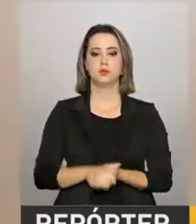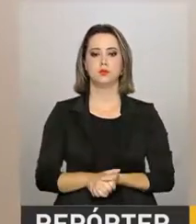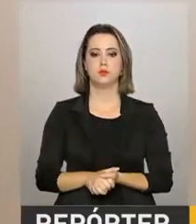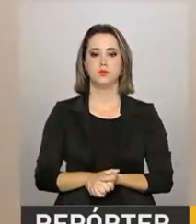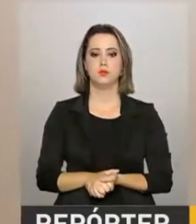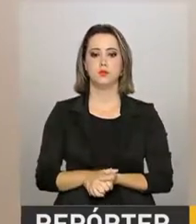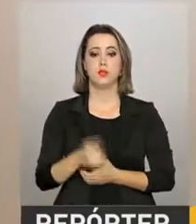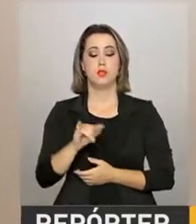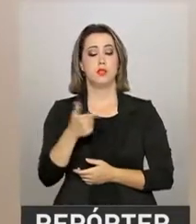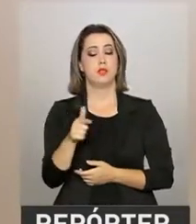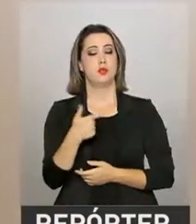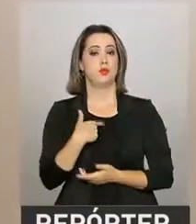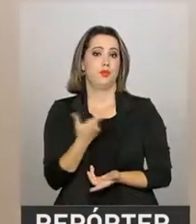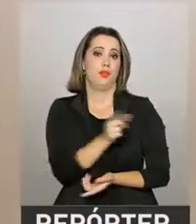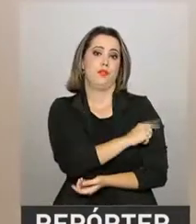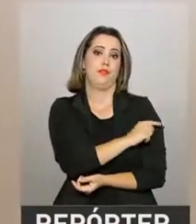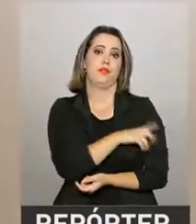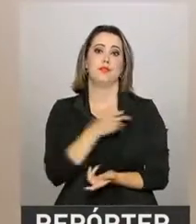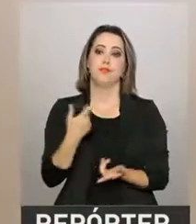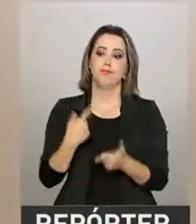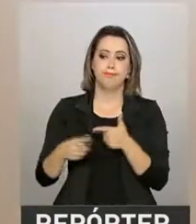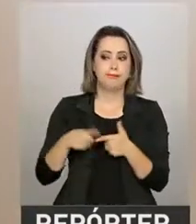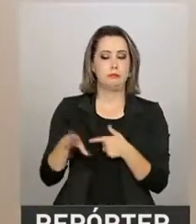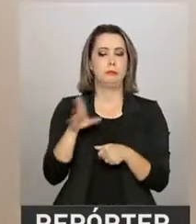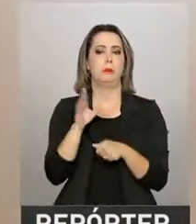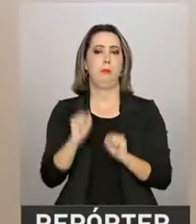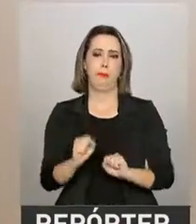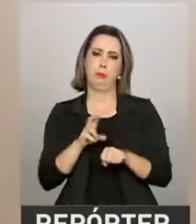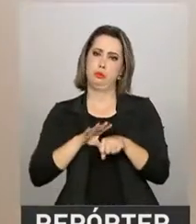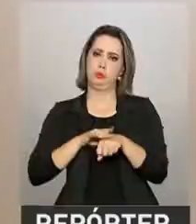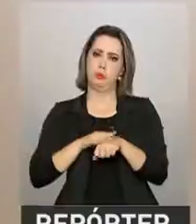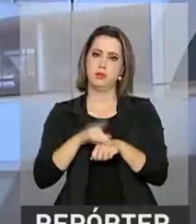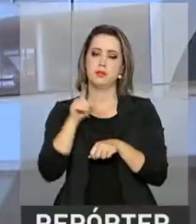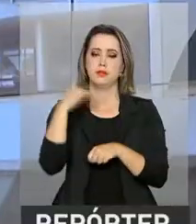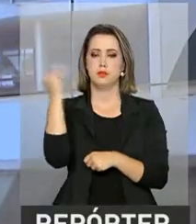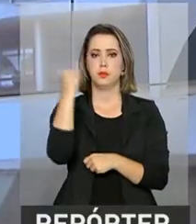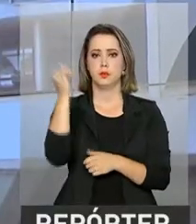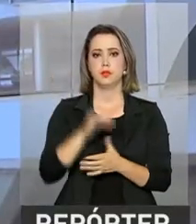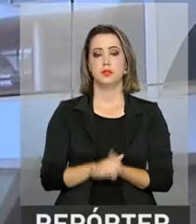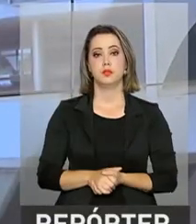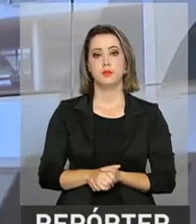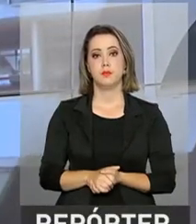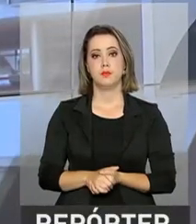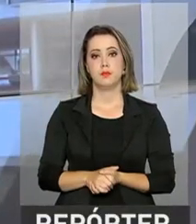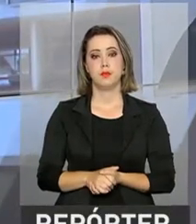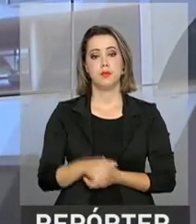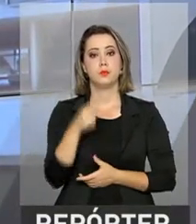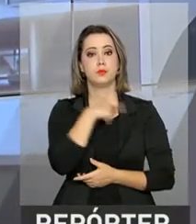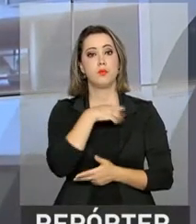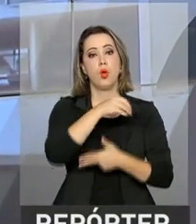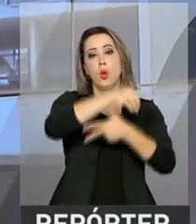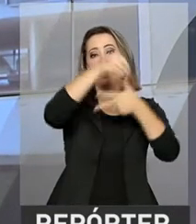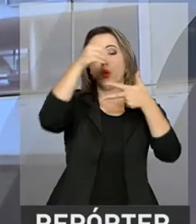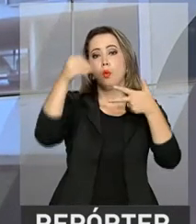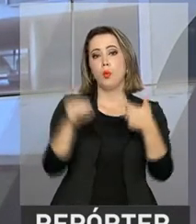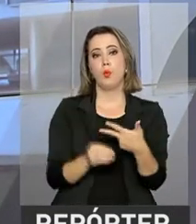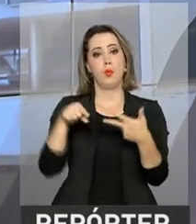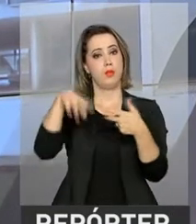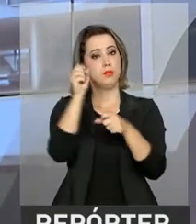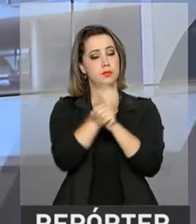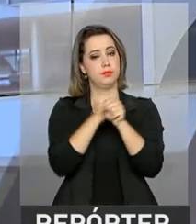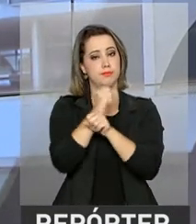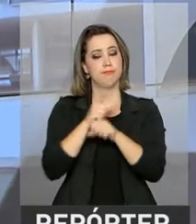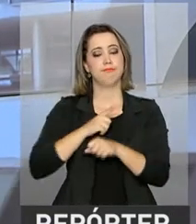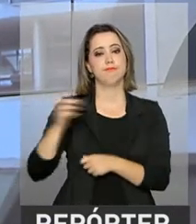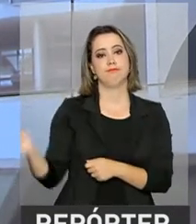doença, alguma coisa, então é muito importante a vacinação. O Exame Nacional do Ensino Médio